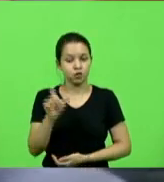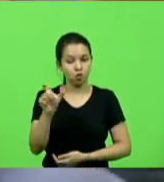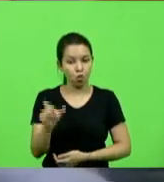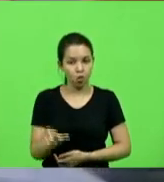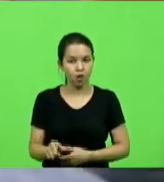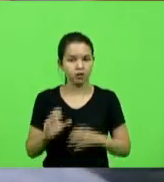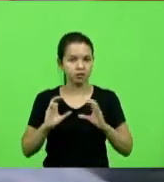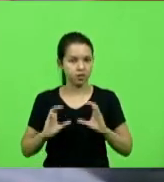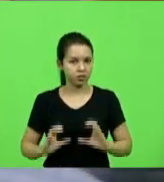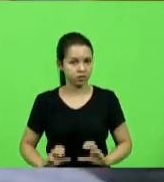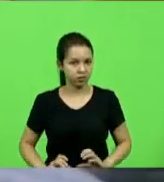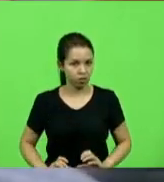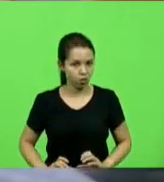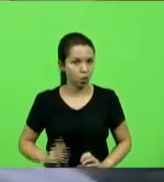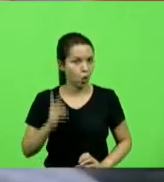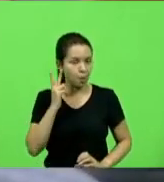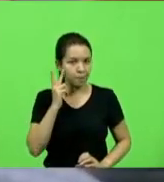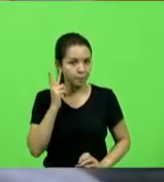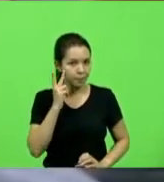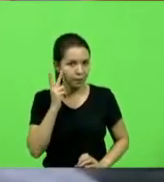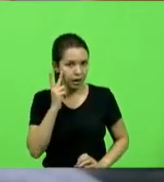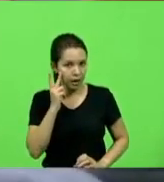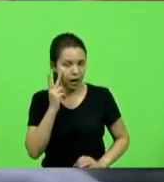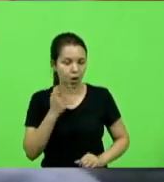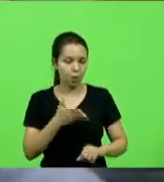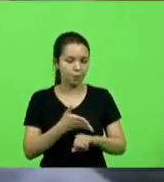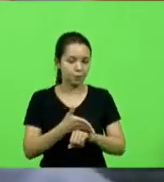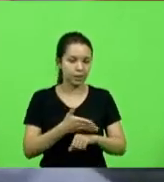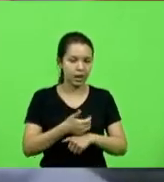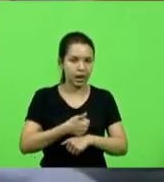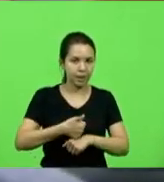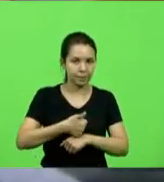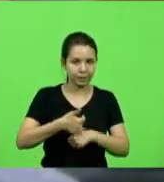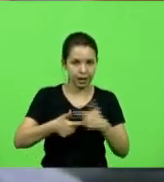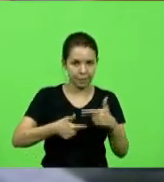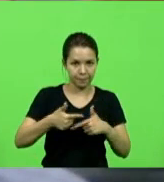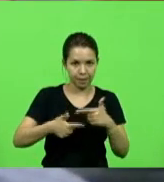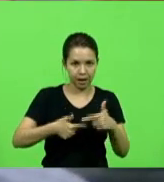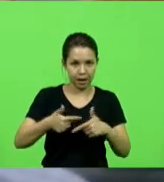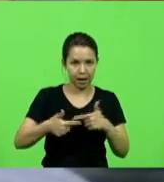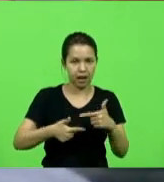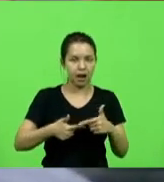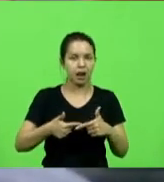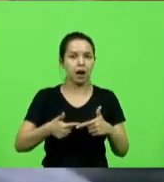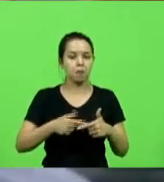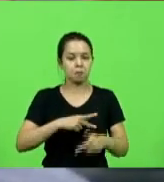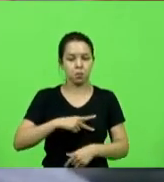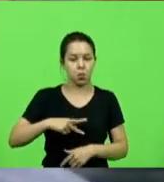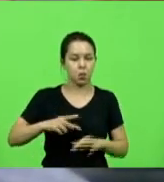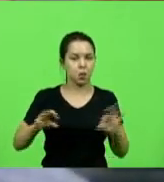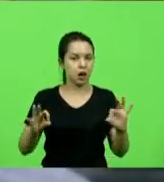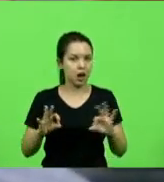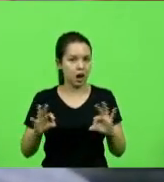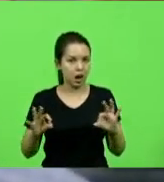nenhum cargo eletivo, que tem lá os seus critérios para o pedido de prisão